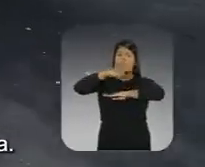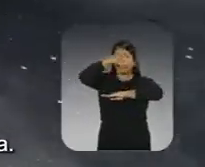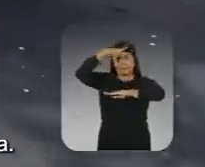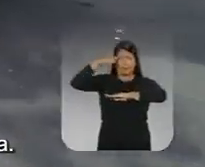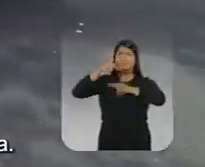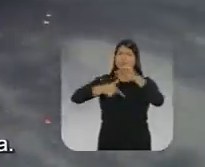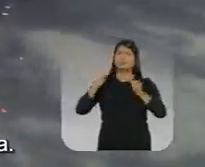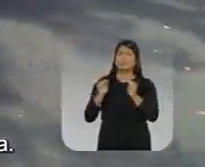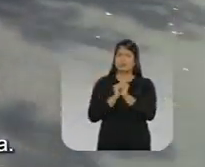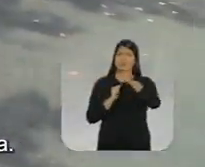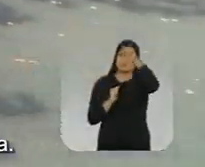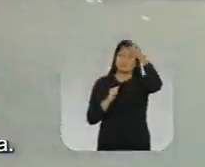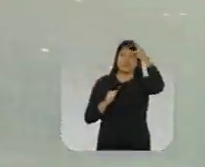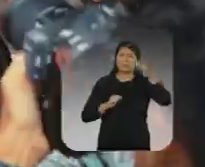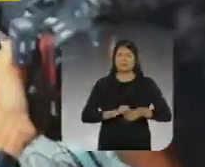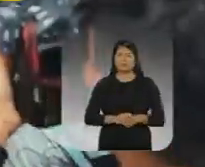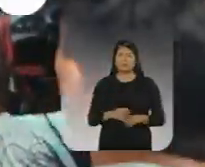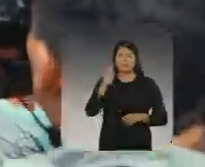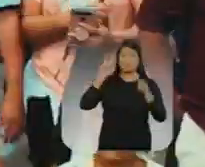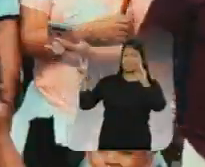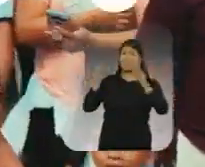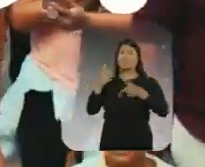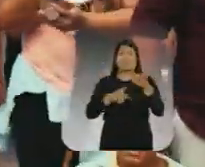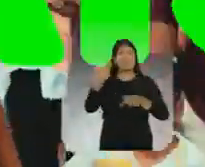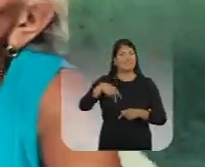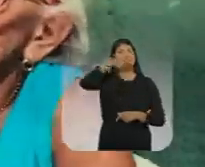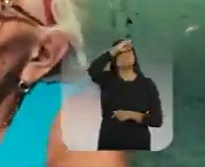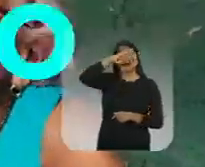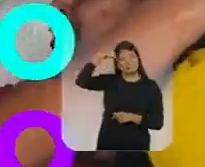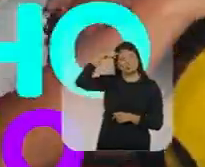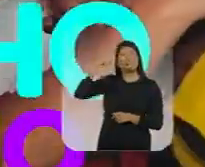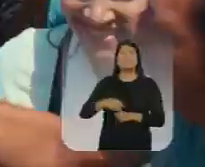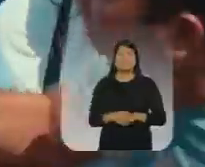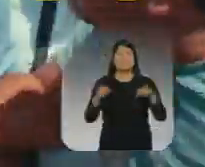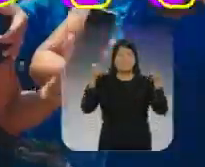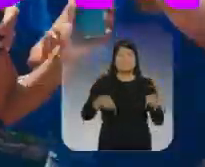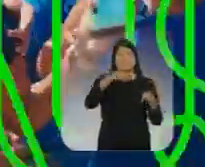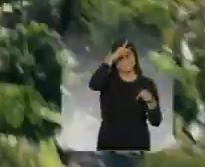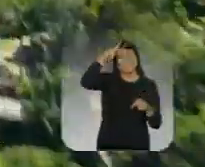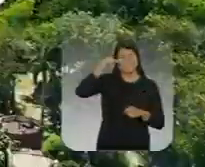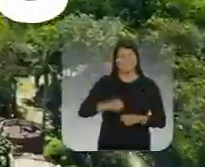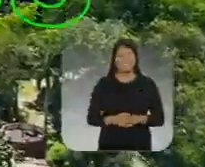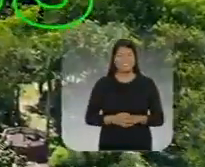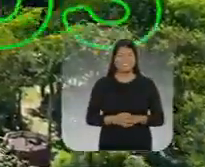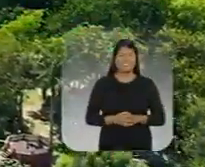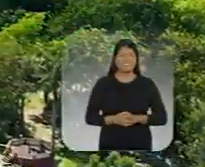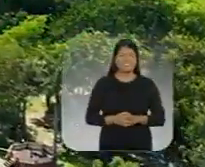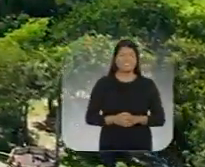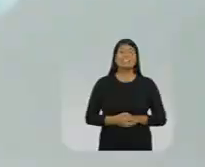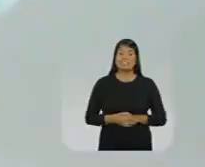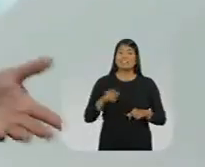trabalho feito em parceria com a prefeitura Olha isso É mais trabalho do Wilson em Manaus